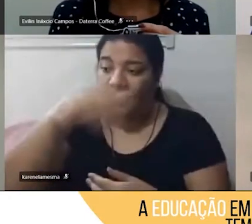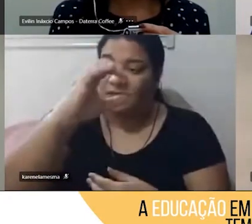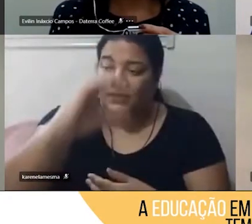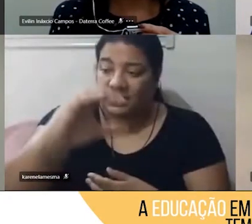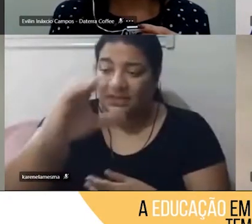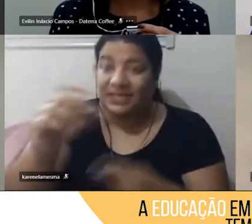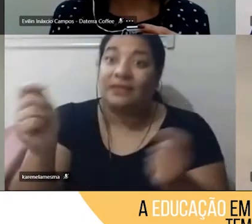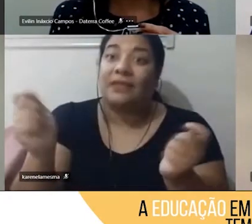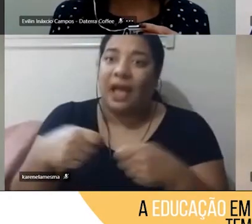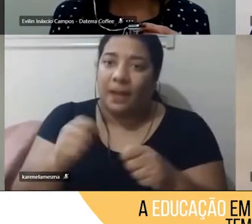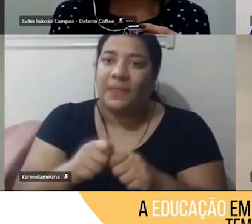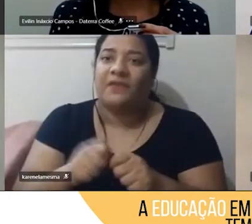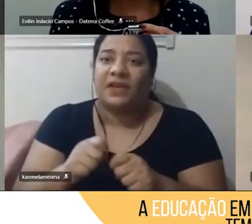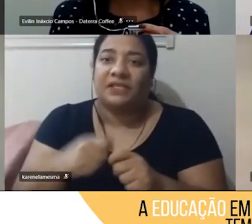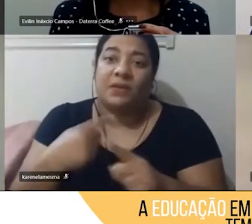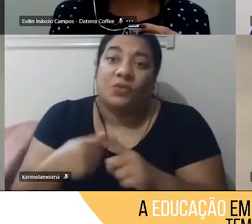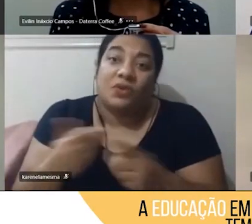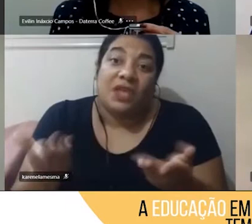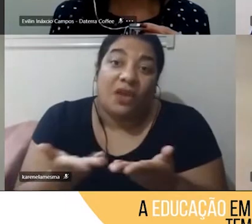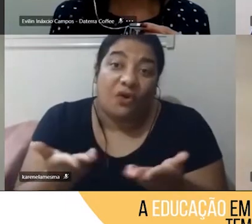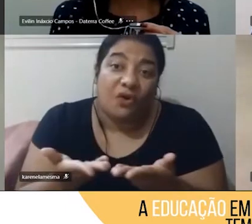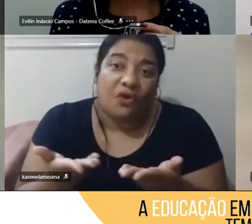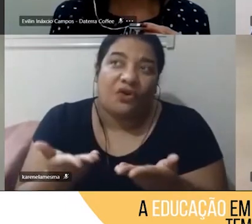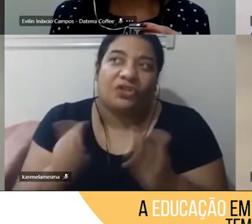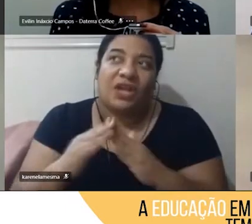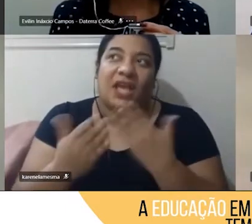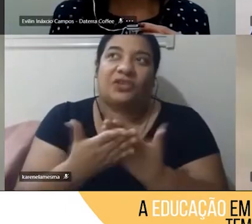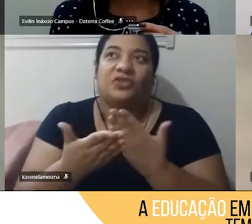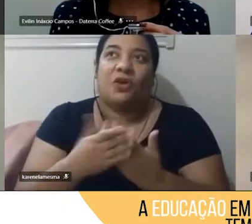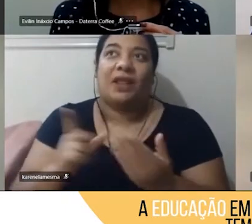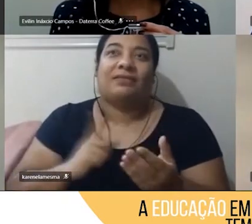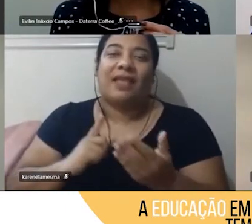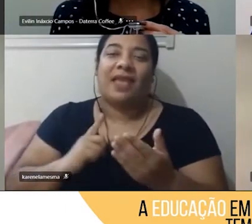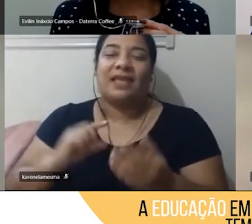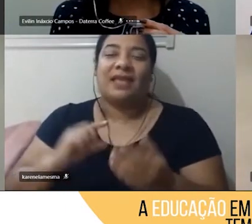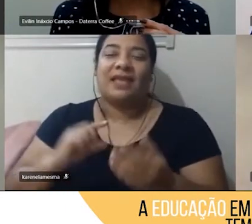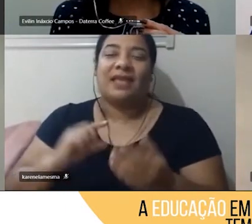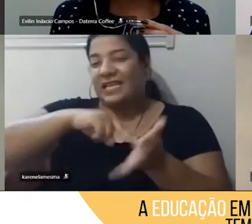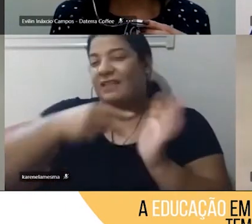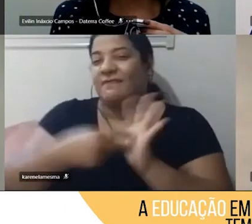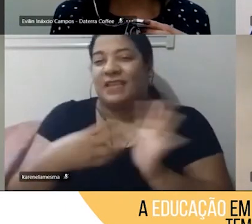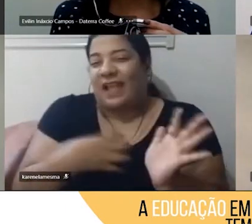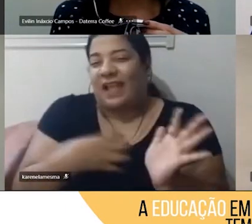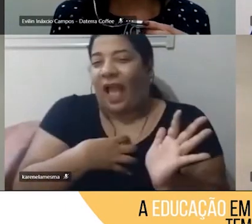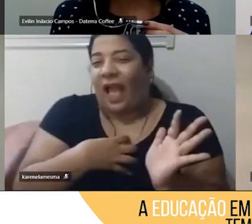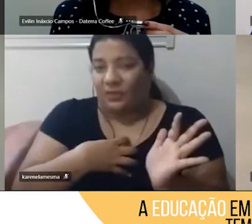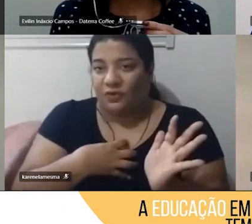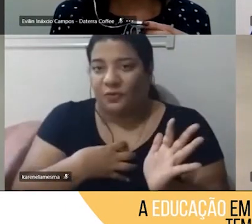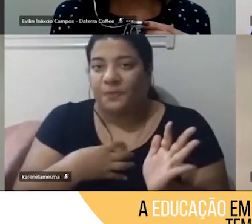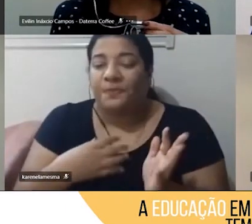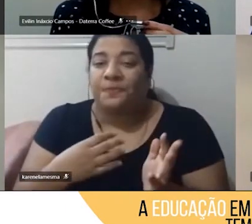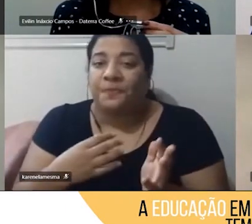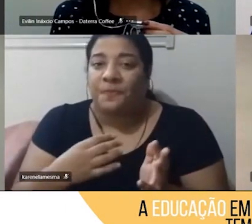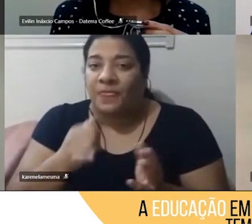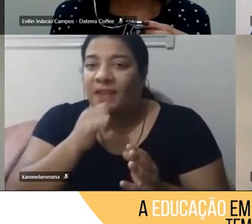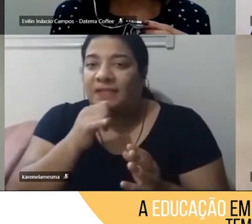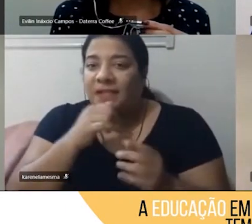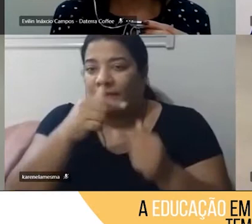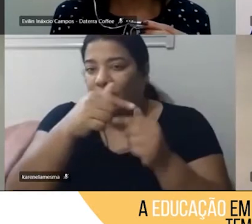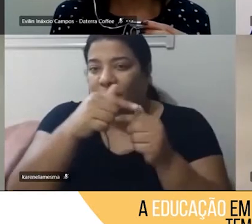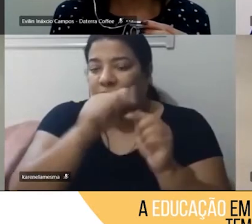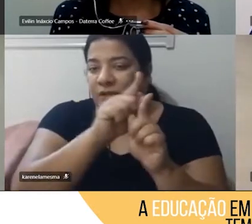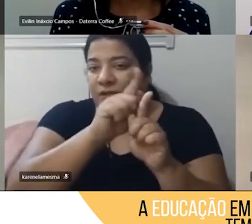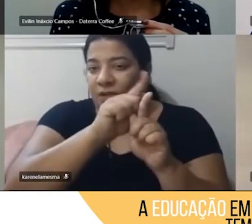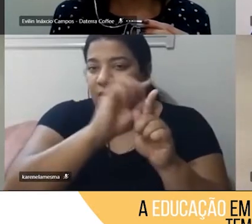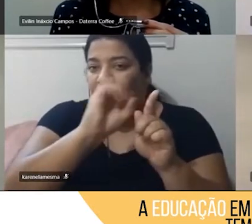uma escola muito mais significativa. Se a gente for ouvir aí, ou se der um Google aí, tem várias pesquisas